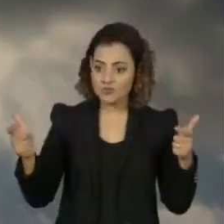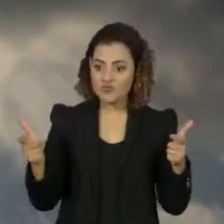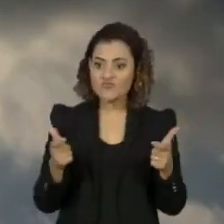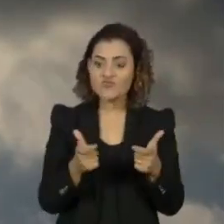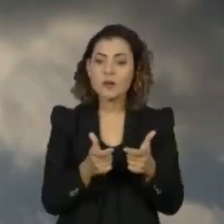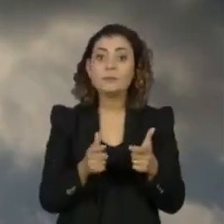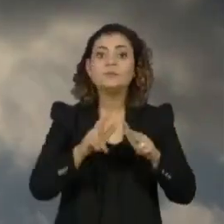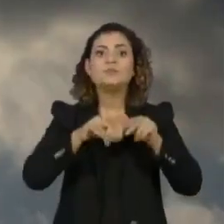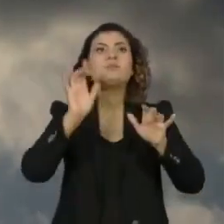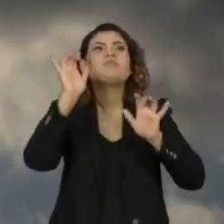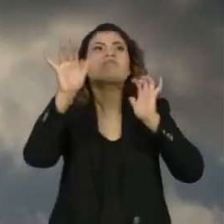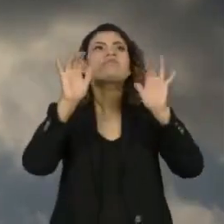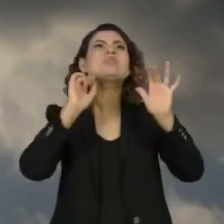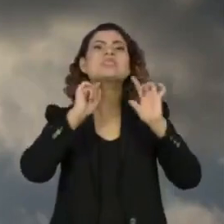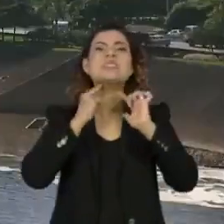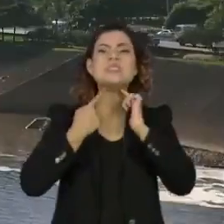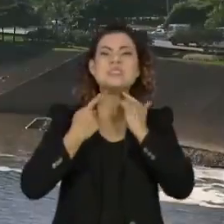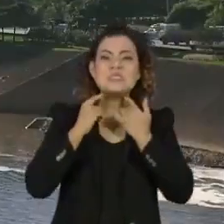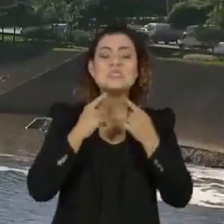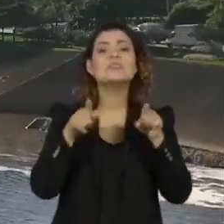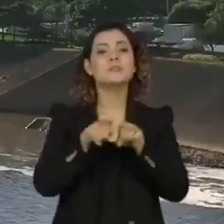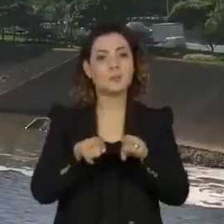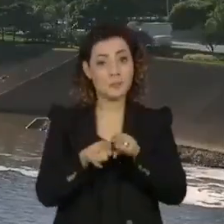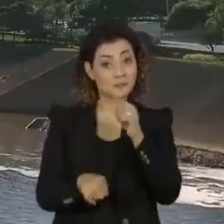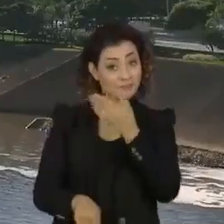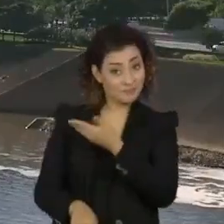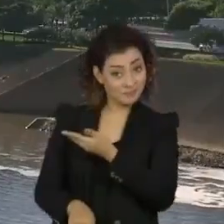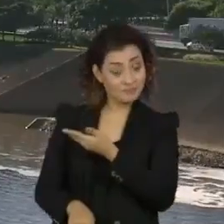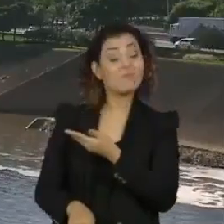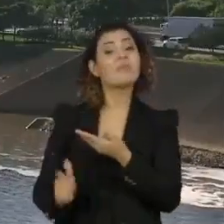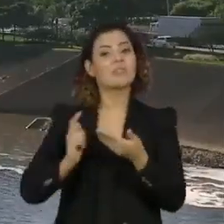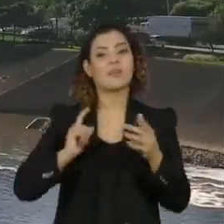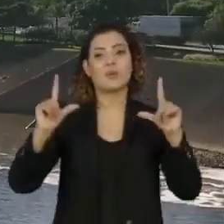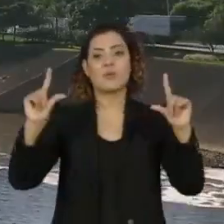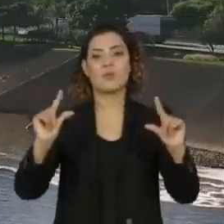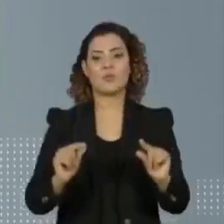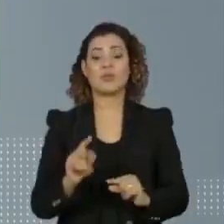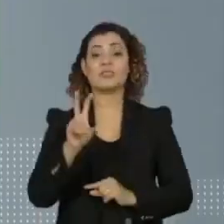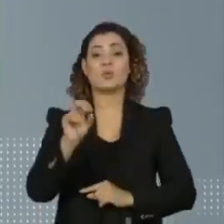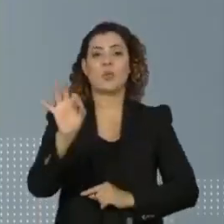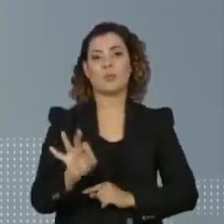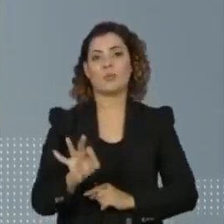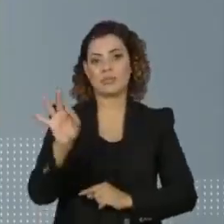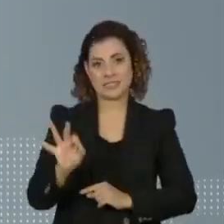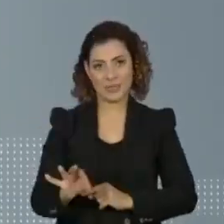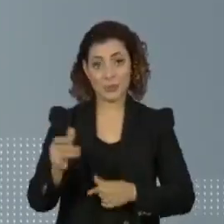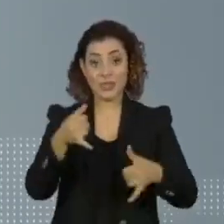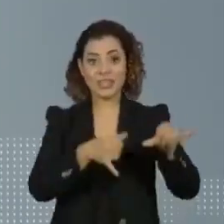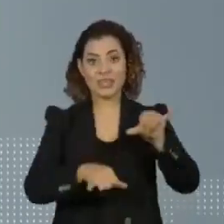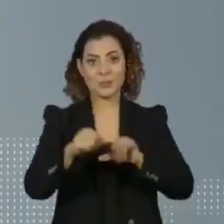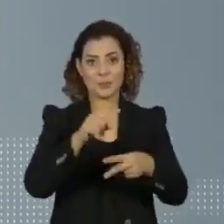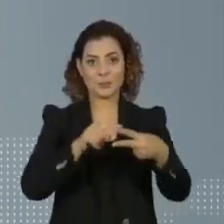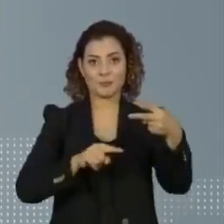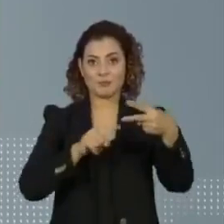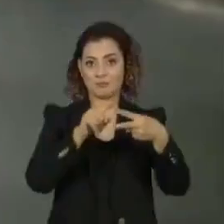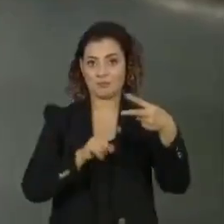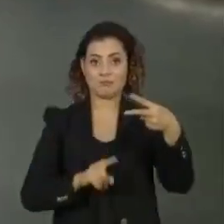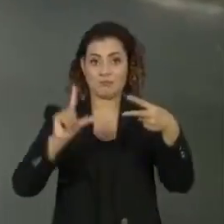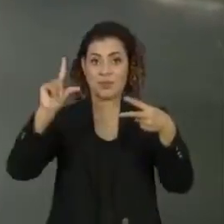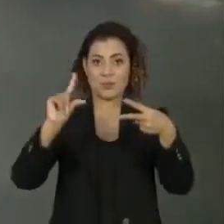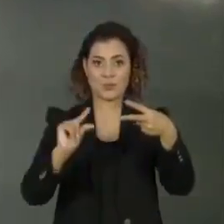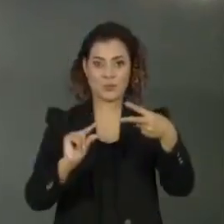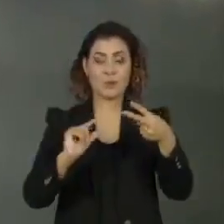óxidos de nitrogênio, também poluentes, tiveram uma queda de 50%. Mundo